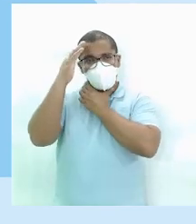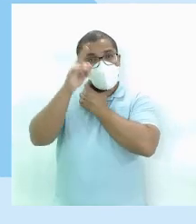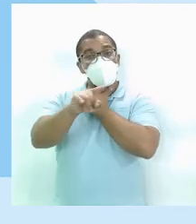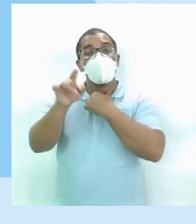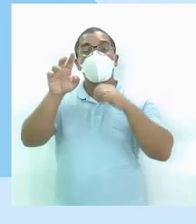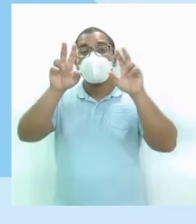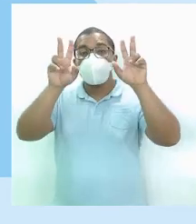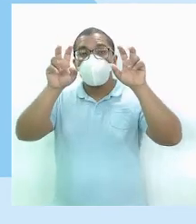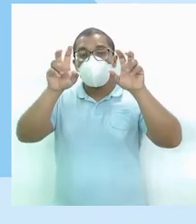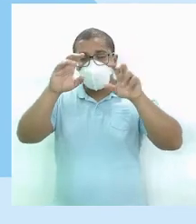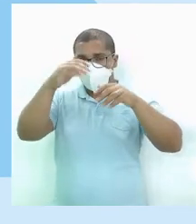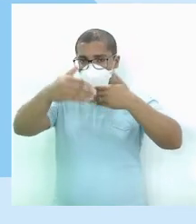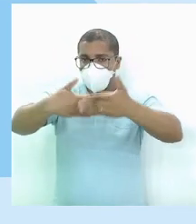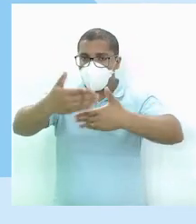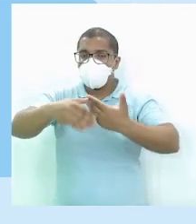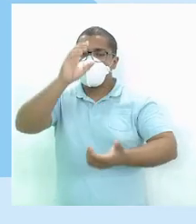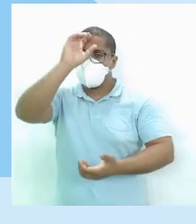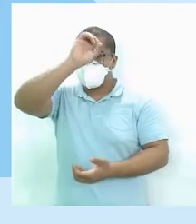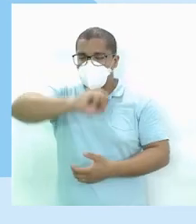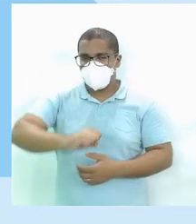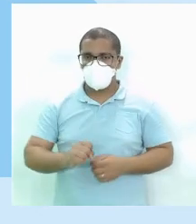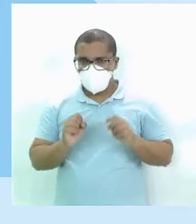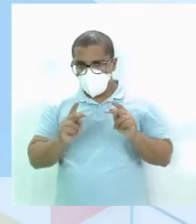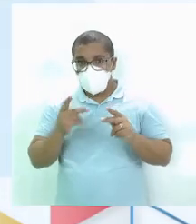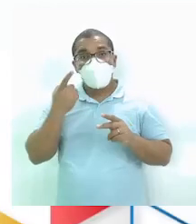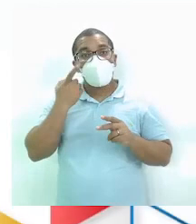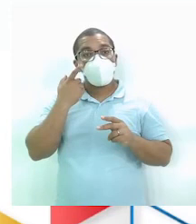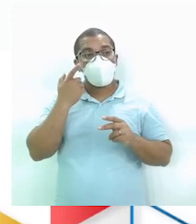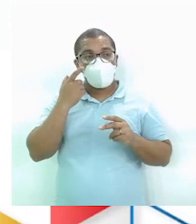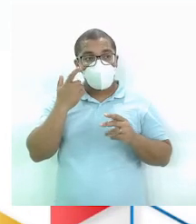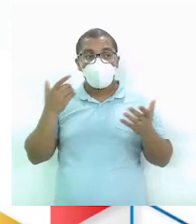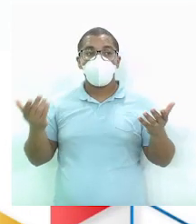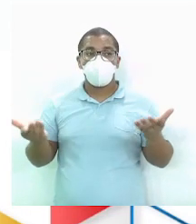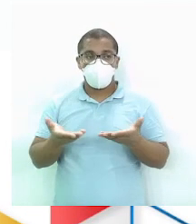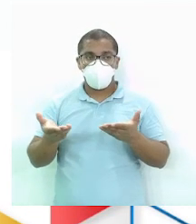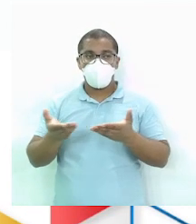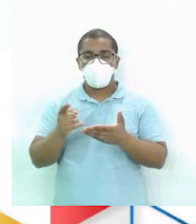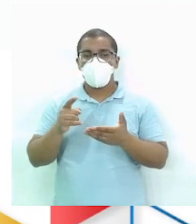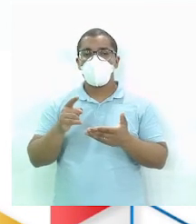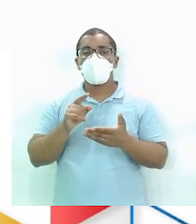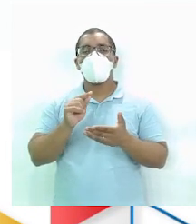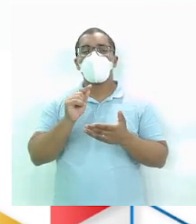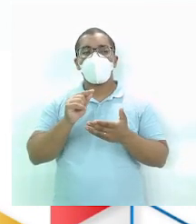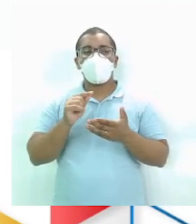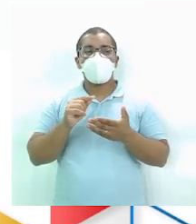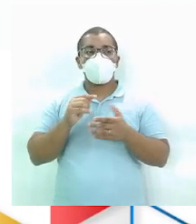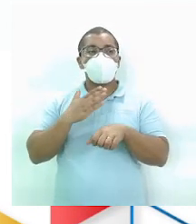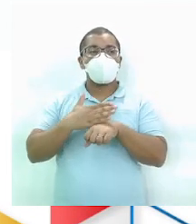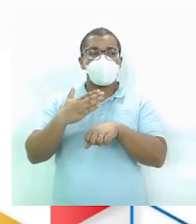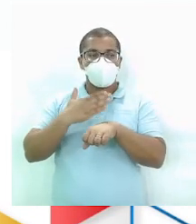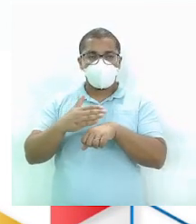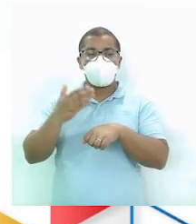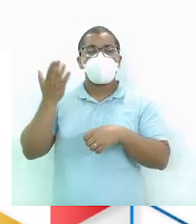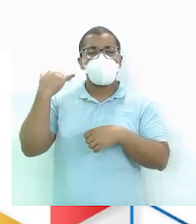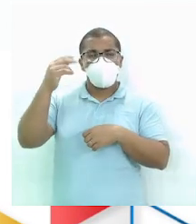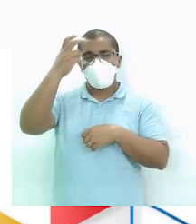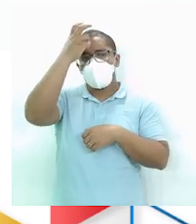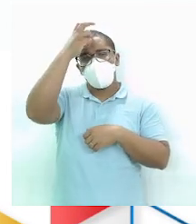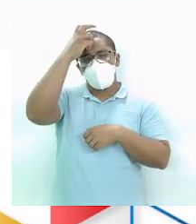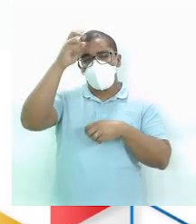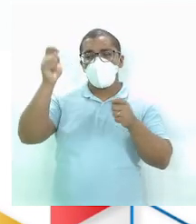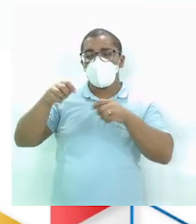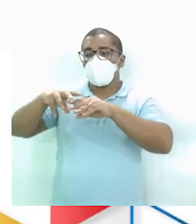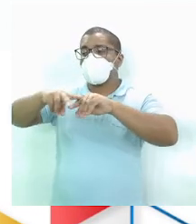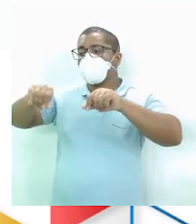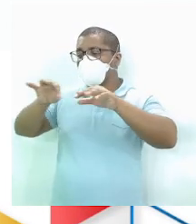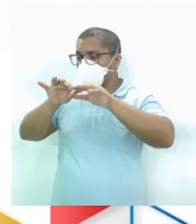Que você vai aprender Logo mais Tá bom? Então vem comigo Um problema Difra Envolvendo fração No Egito antigo Para medir as